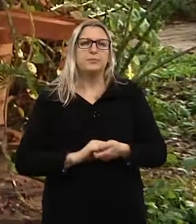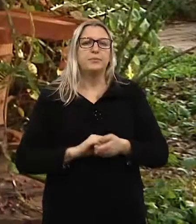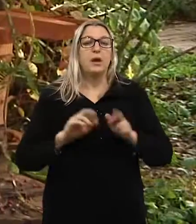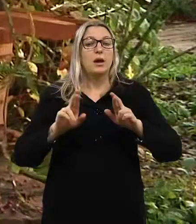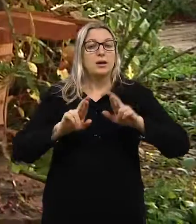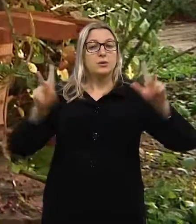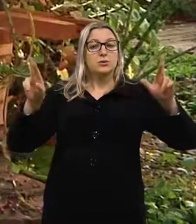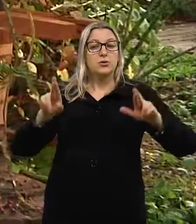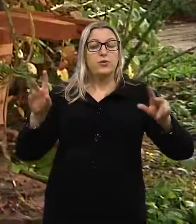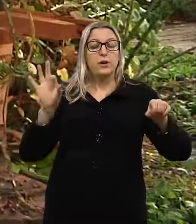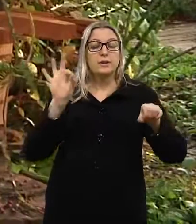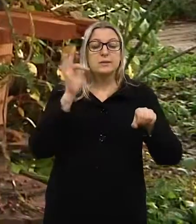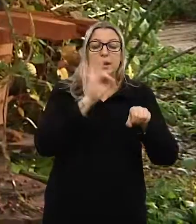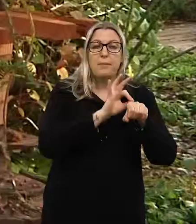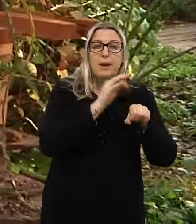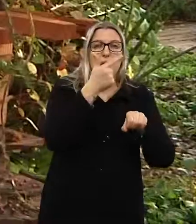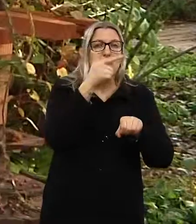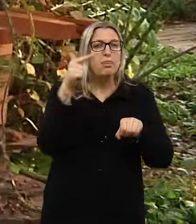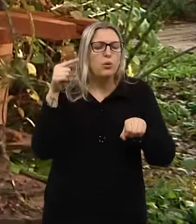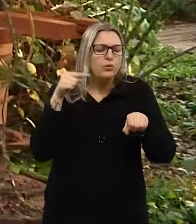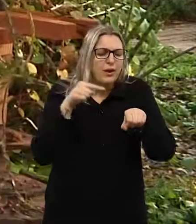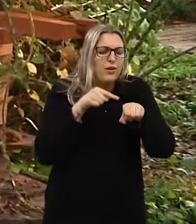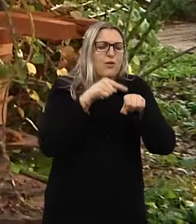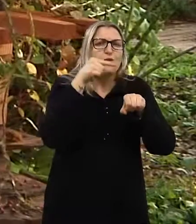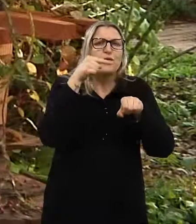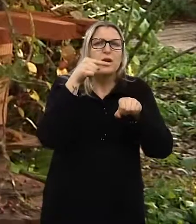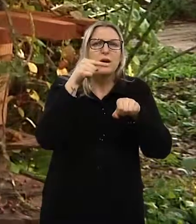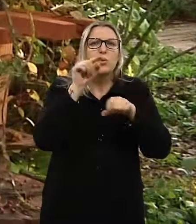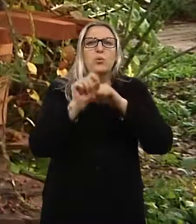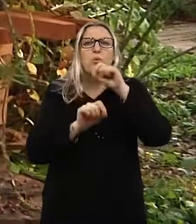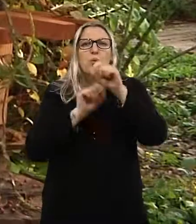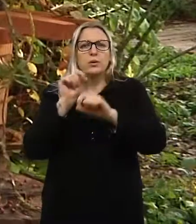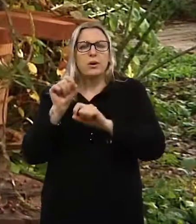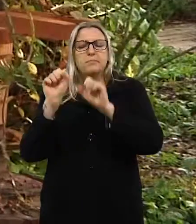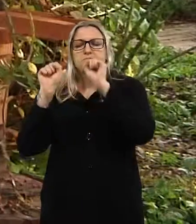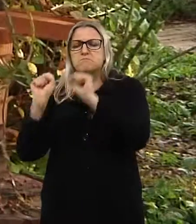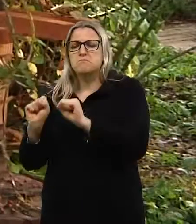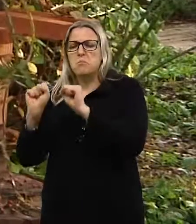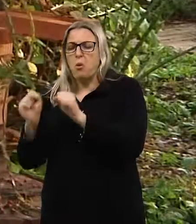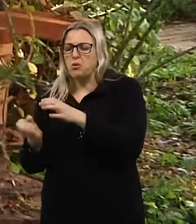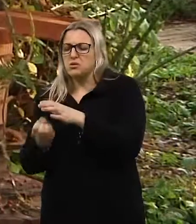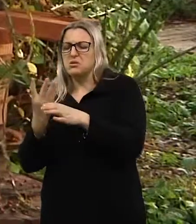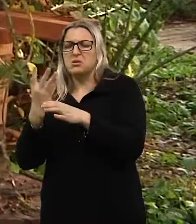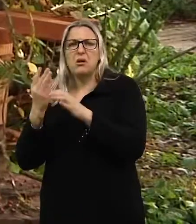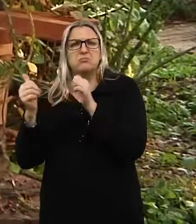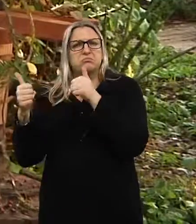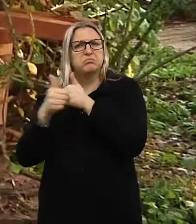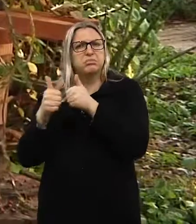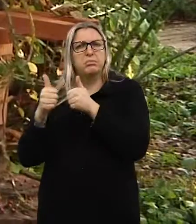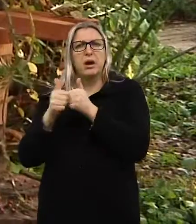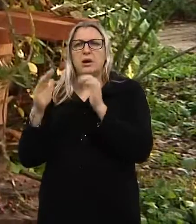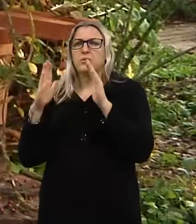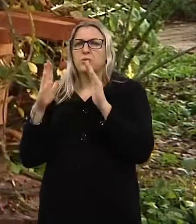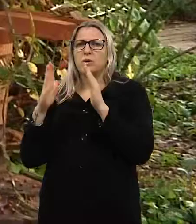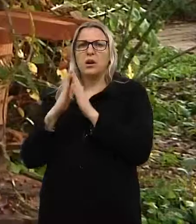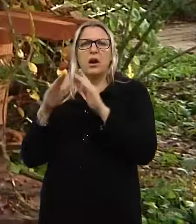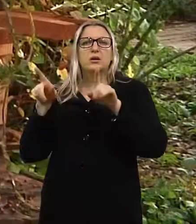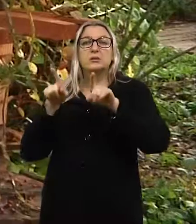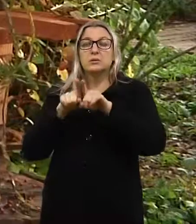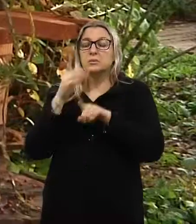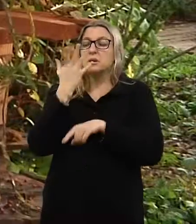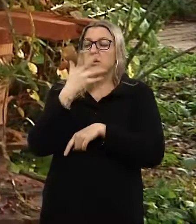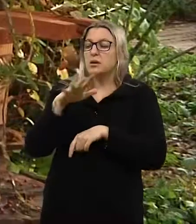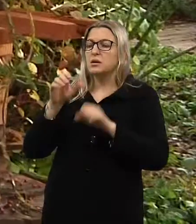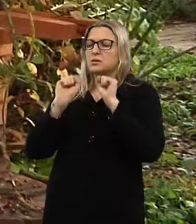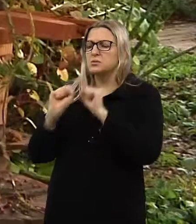diferença dessas abelhas e das abelhas com ferrão é que as trigonas e as melipônias podem ser criadas em casa e